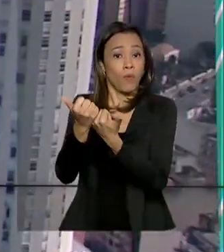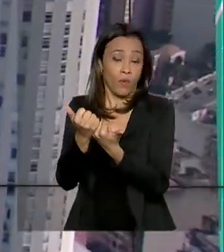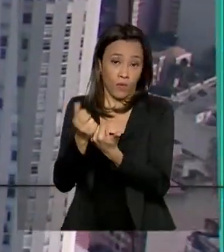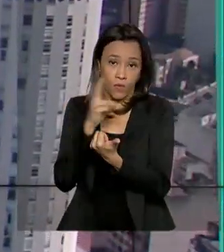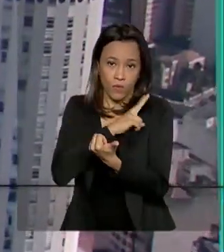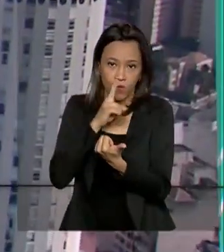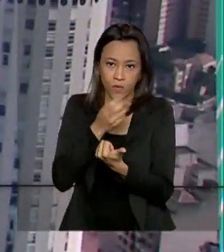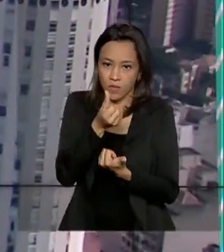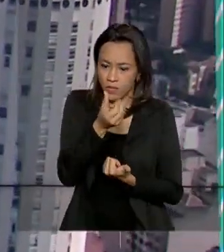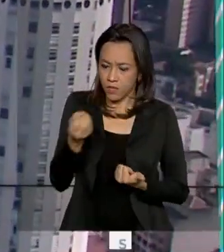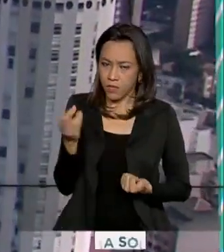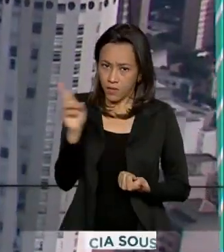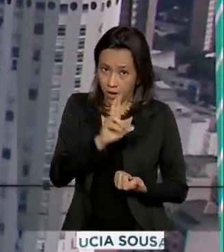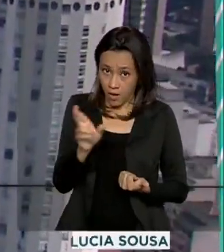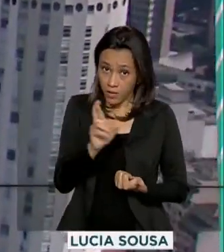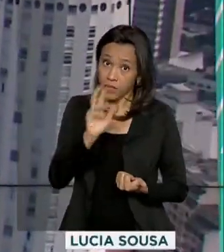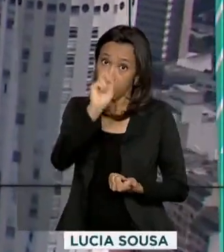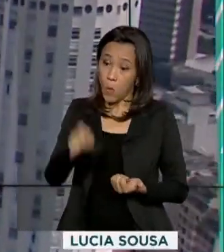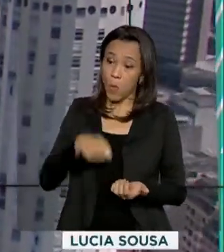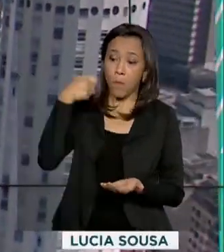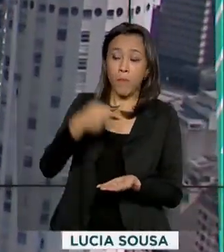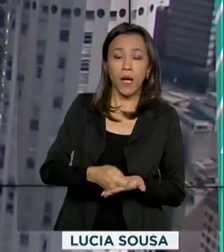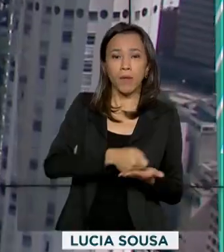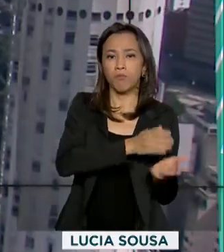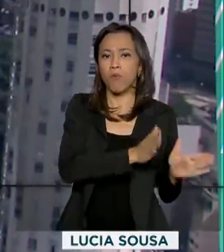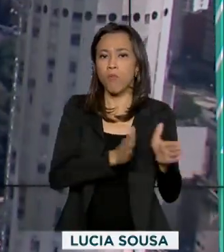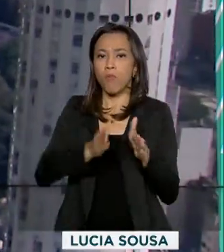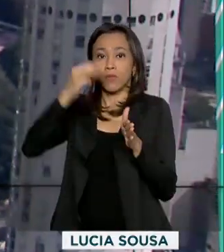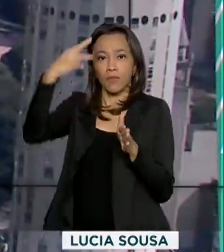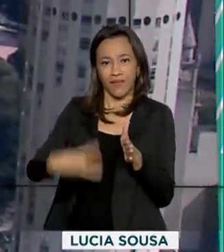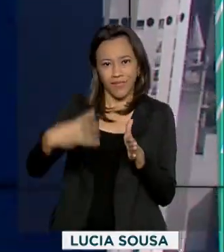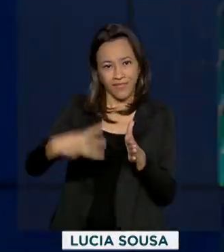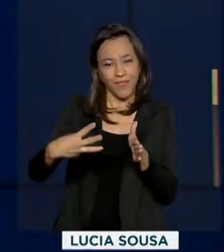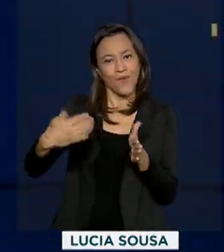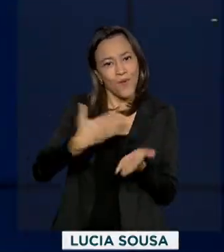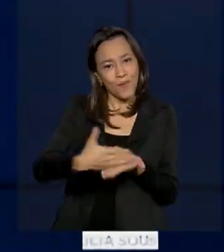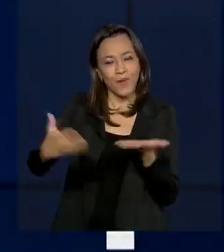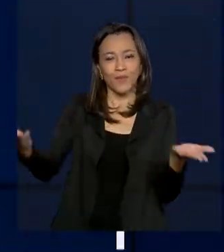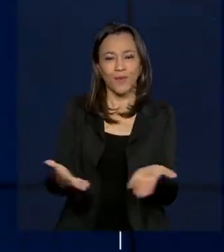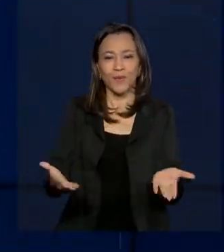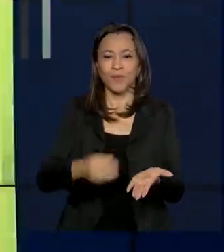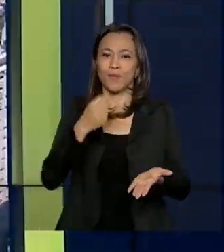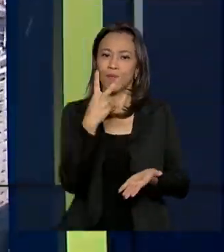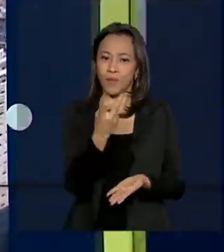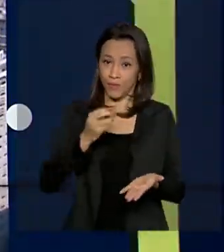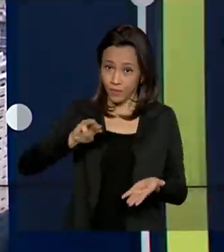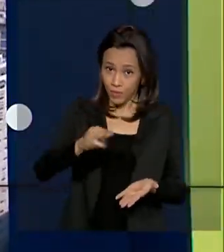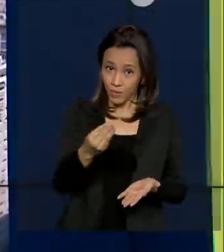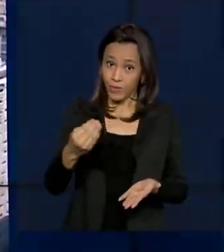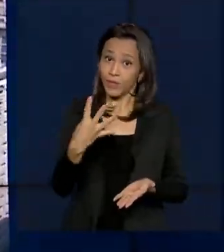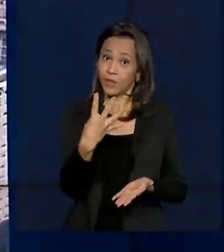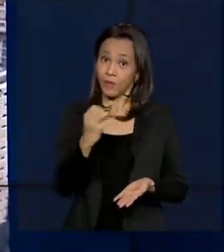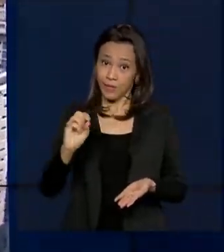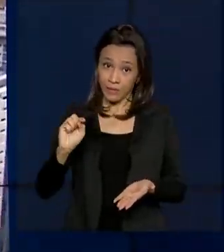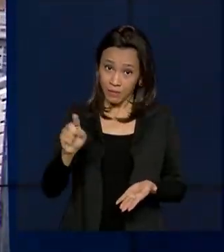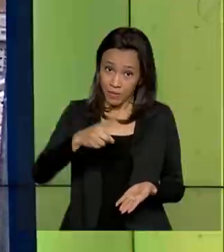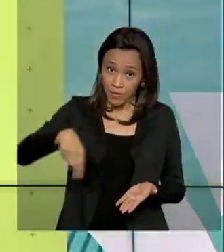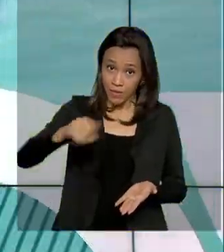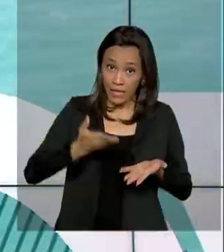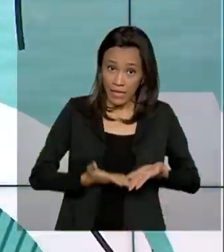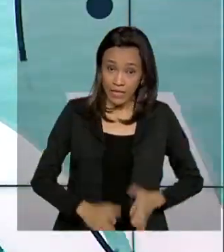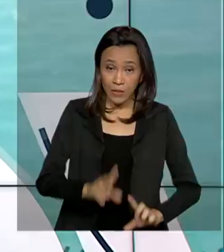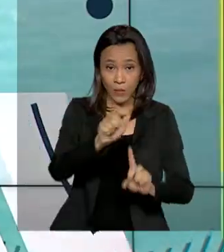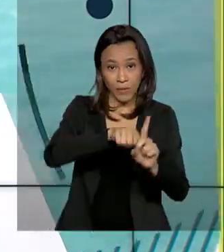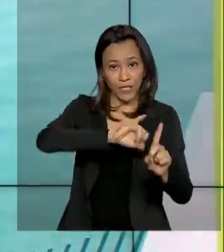reais. O pagamento do terceiro lote de aprovados já começa hoje para 2 milhões e 400 mil beneficiários nascidos entre